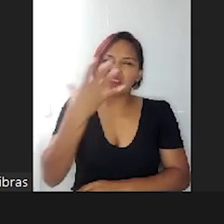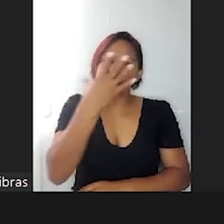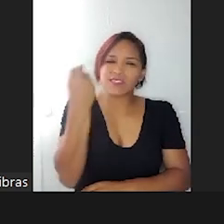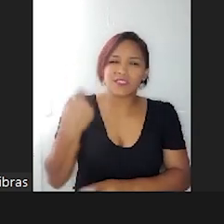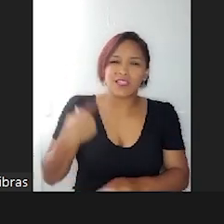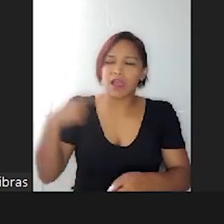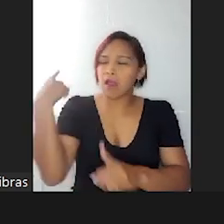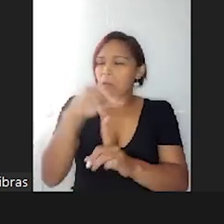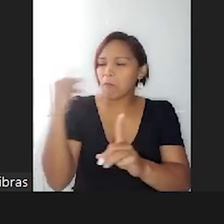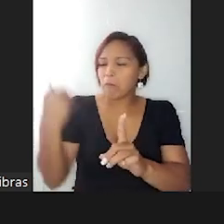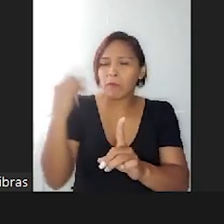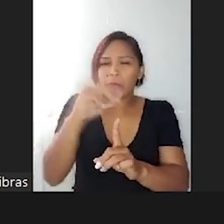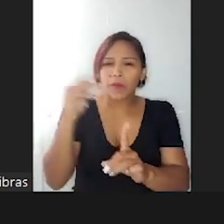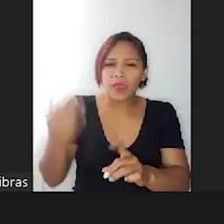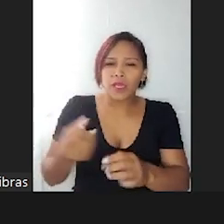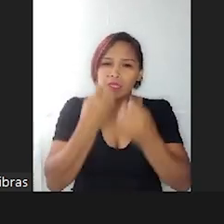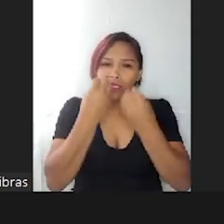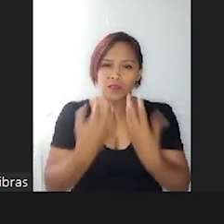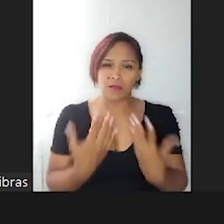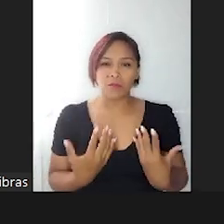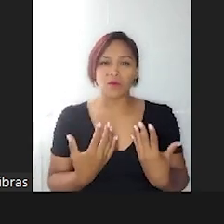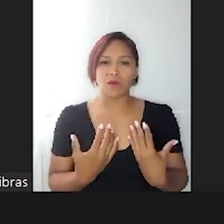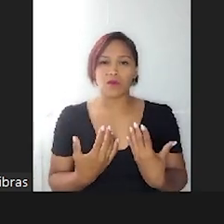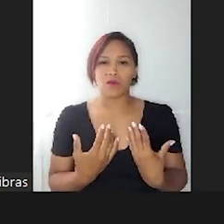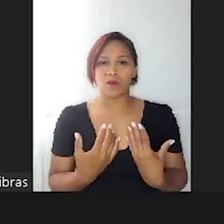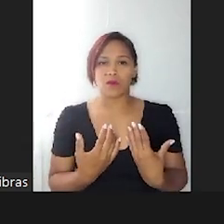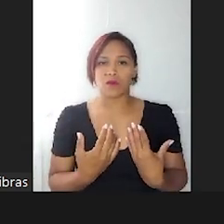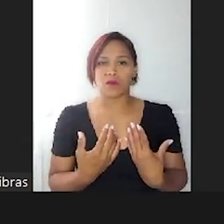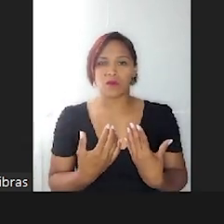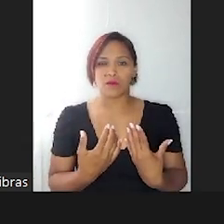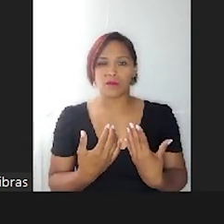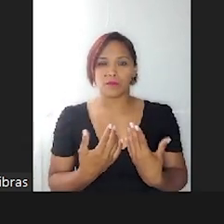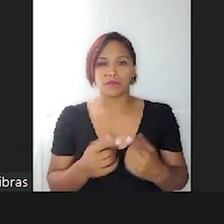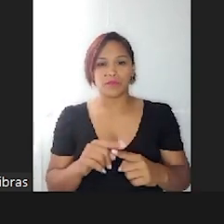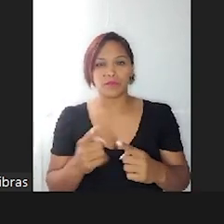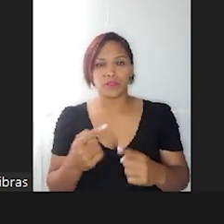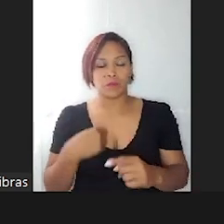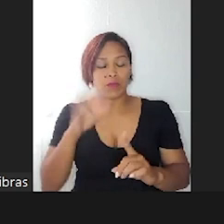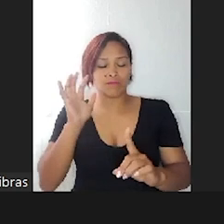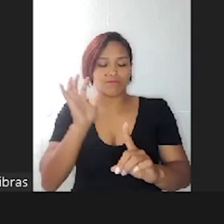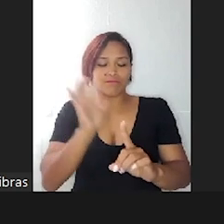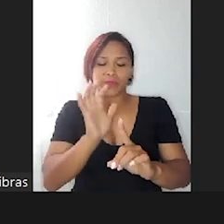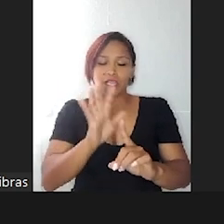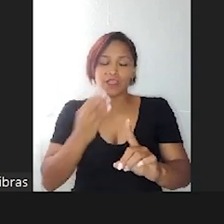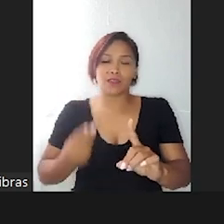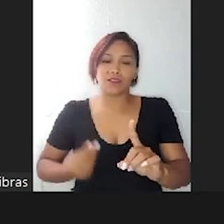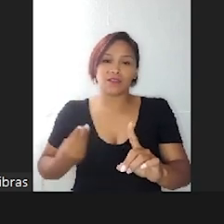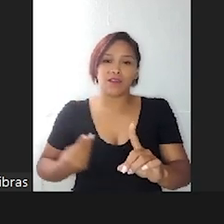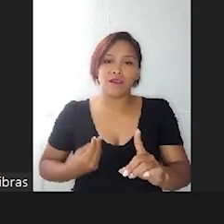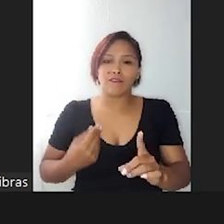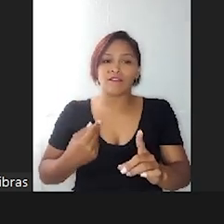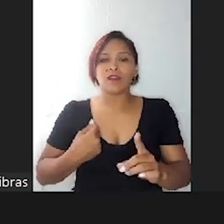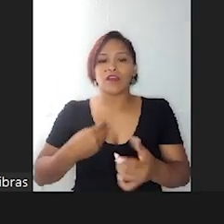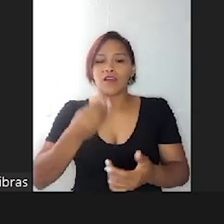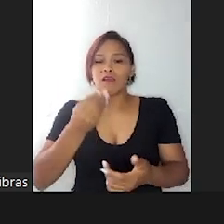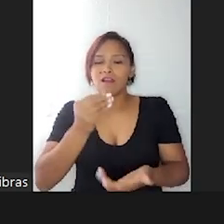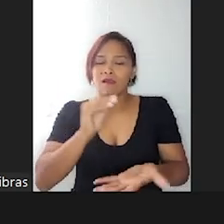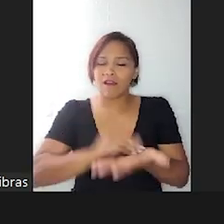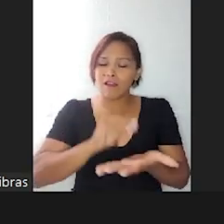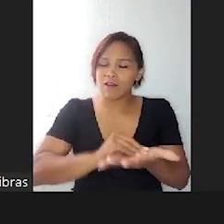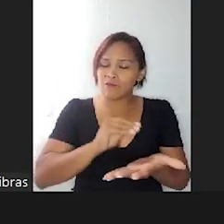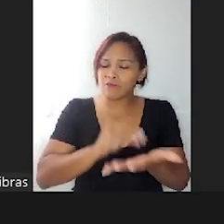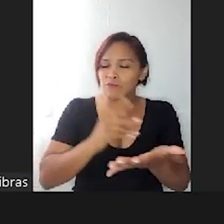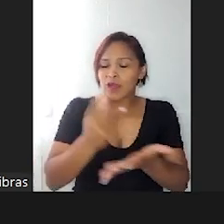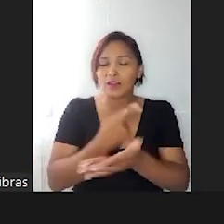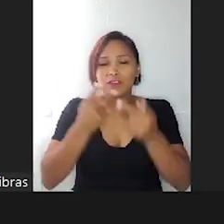bem. Né? Enquanto isso, sim, é impactante. A negligência, a solidão, tanta